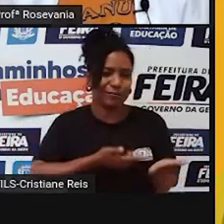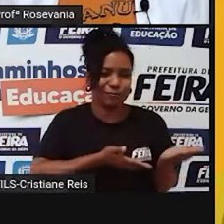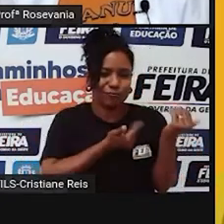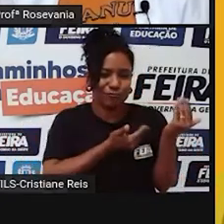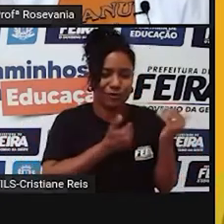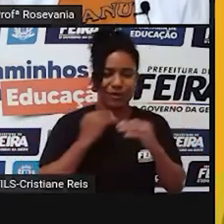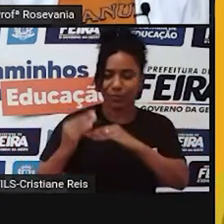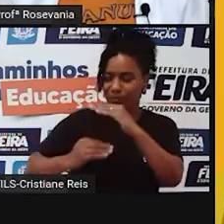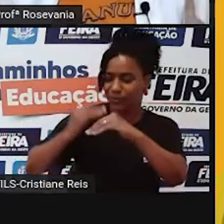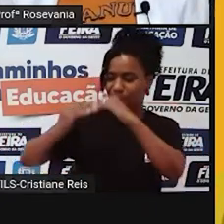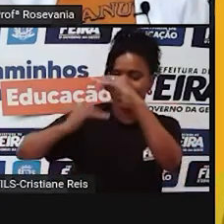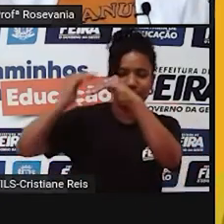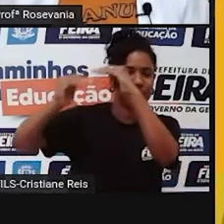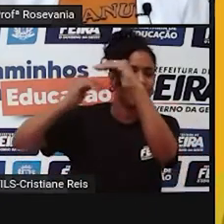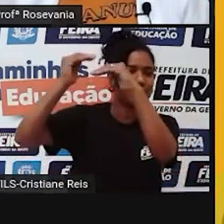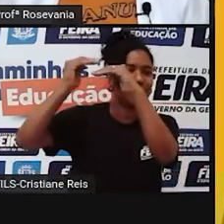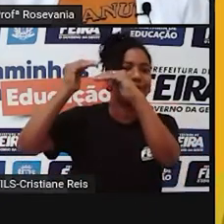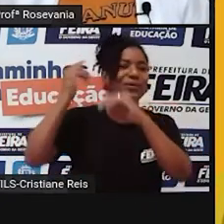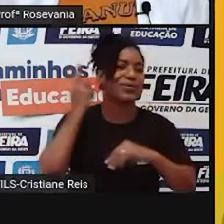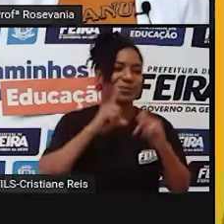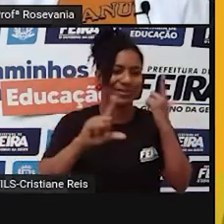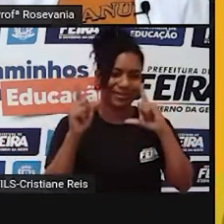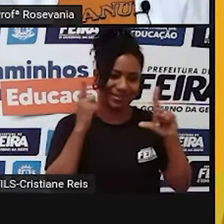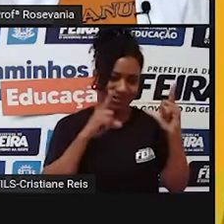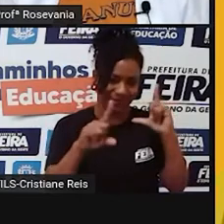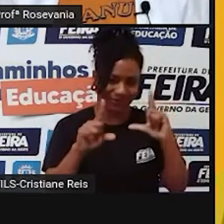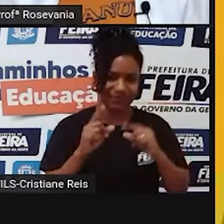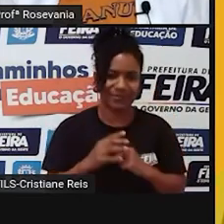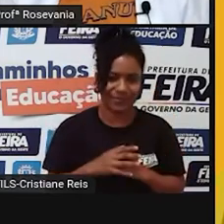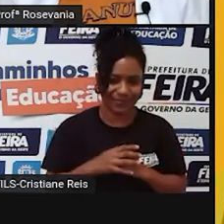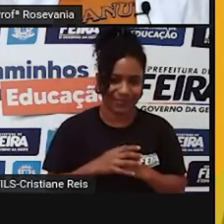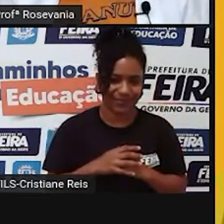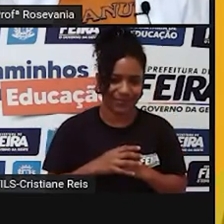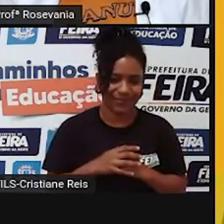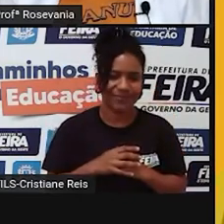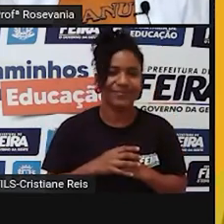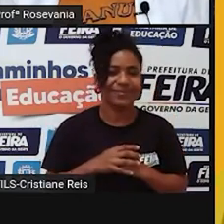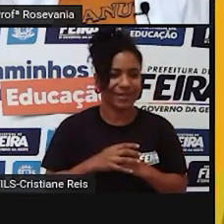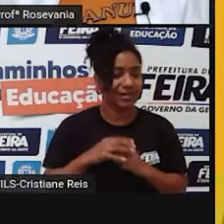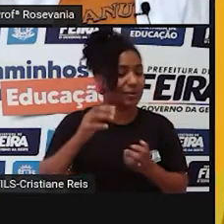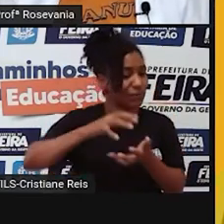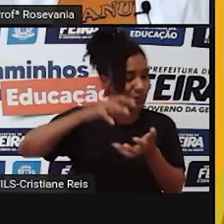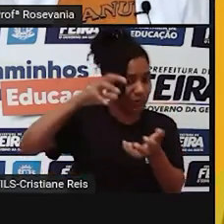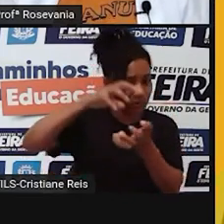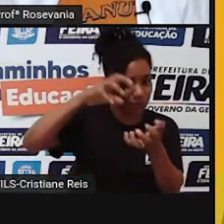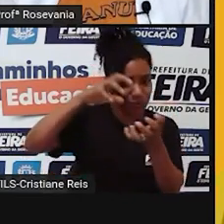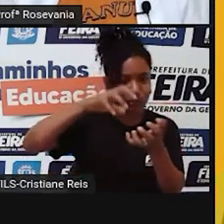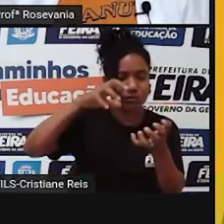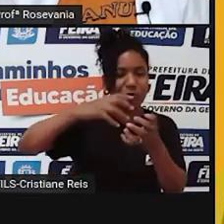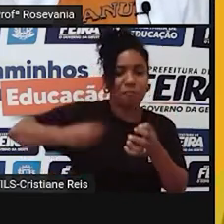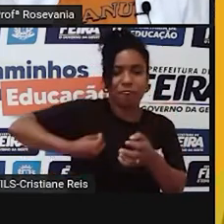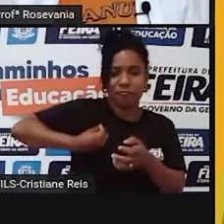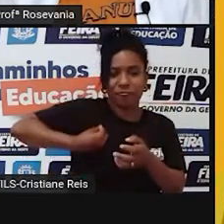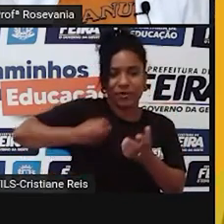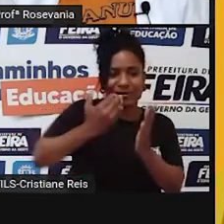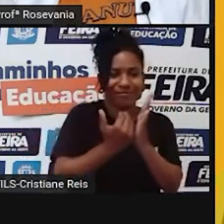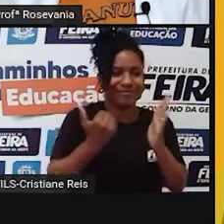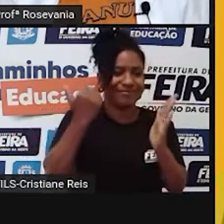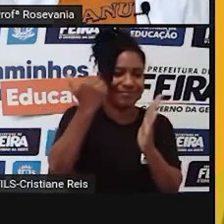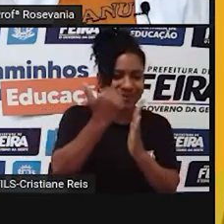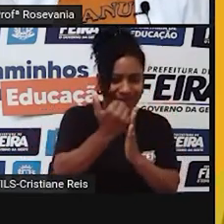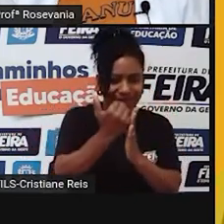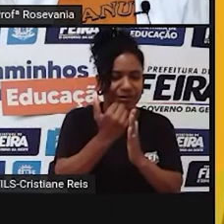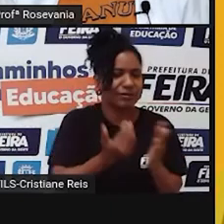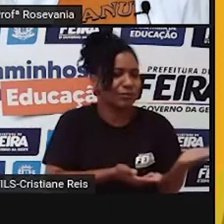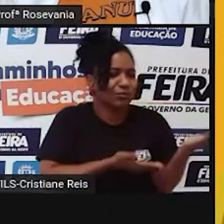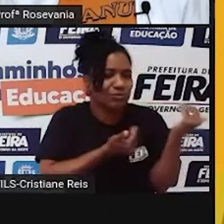começou a crescer. E olha um detalhe, ou que a população idosa começou a crescer. Olha um detalhe, a população jovem